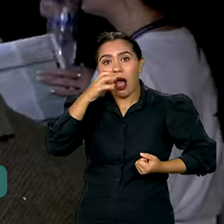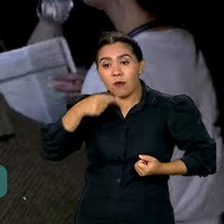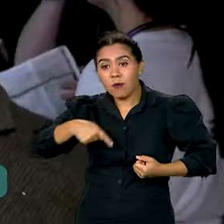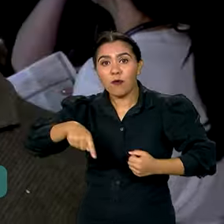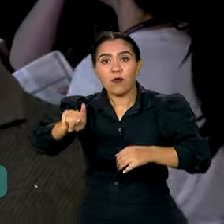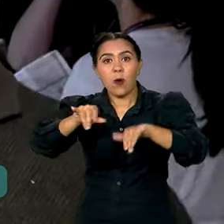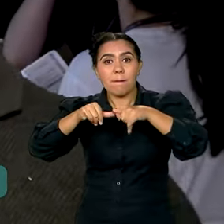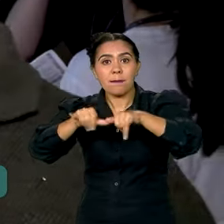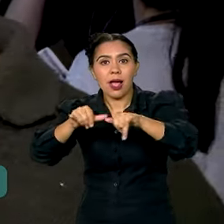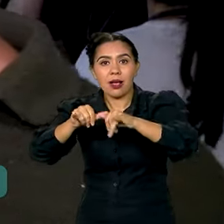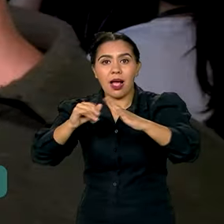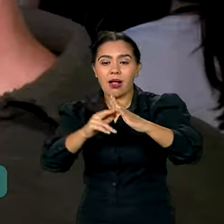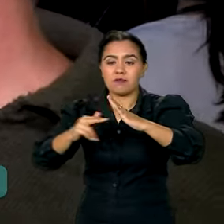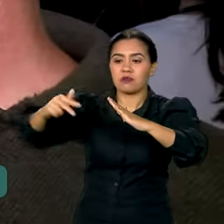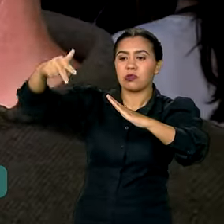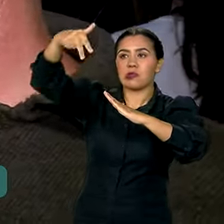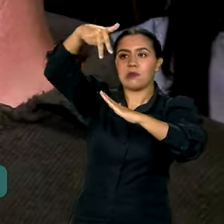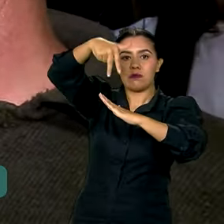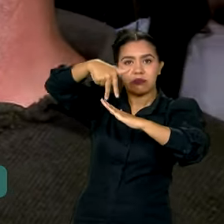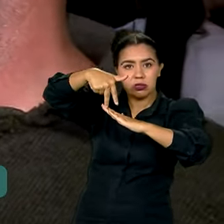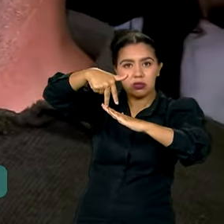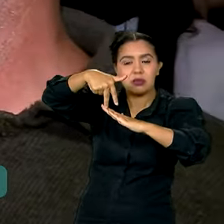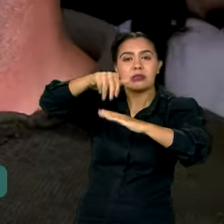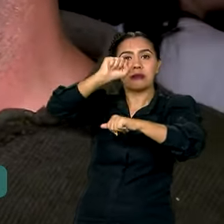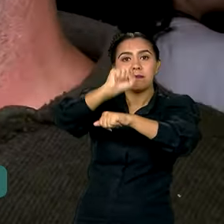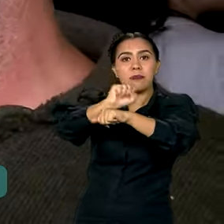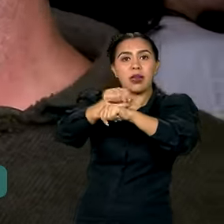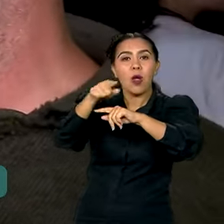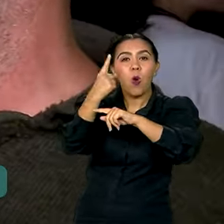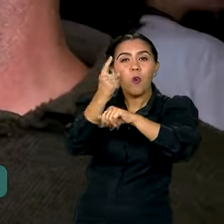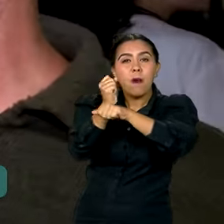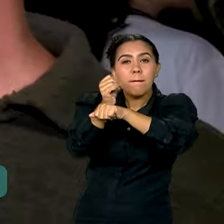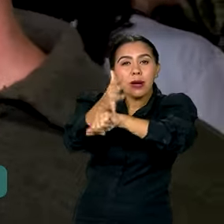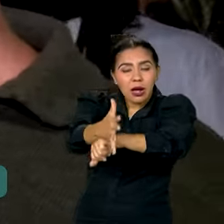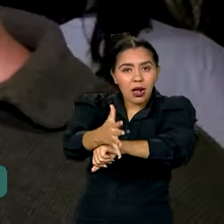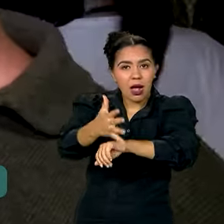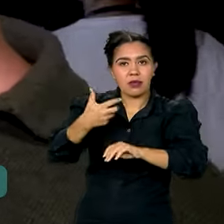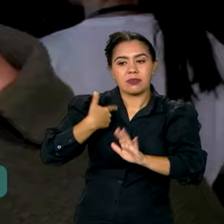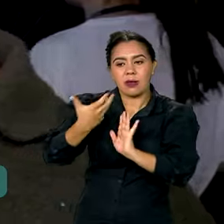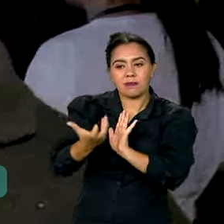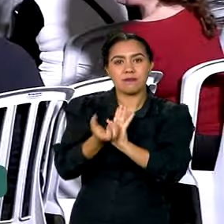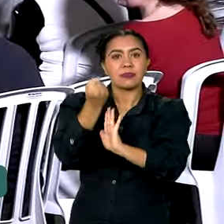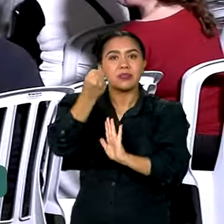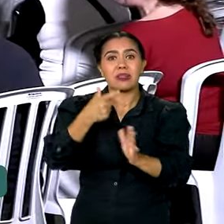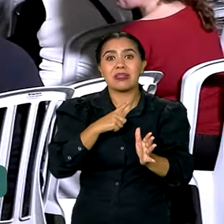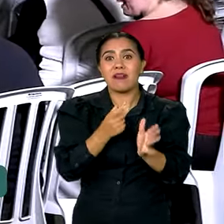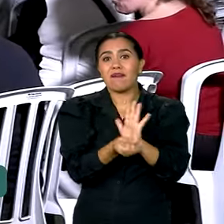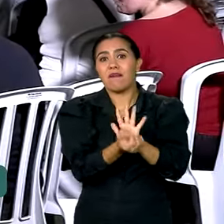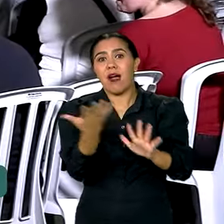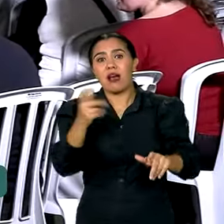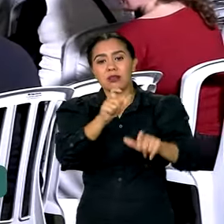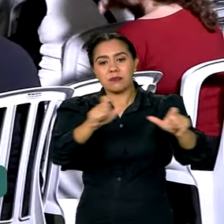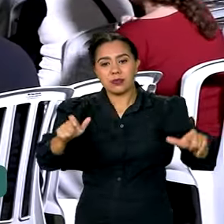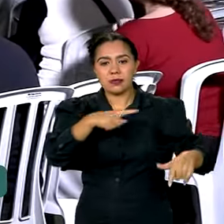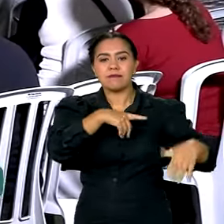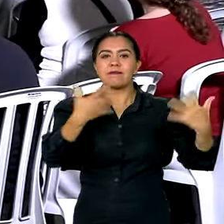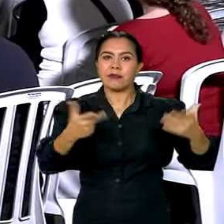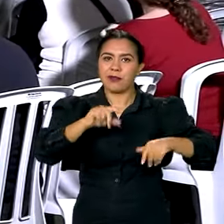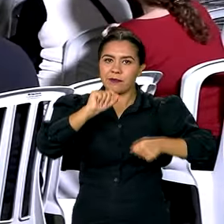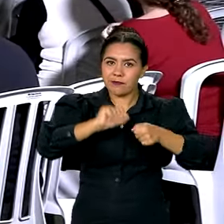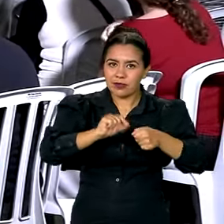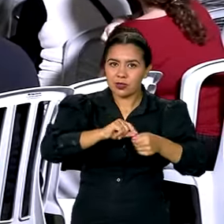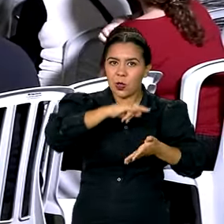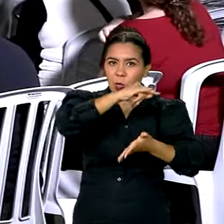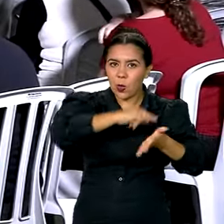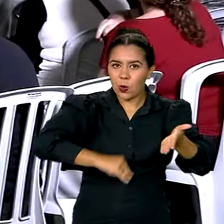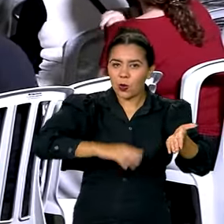mais alto, que daí eu consegui ficar ali até uma hora da manhã, que eles vieram rescatar nós. Era muita gente, né? Refazer a documentação é o primeiro